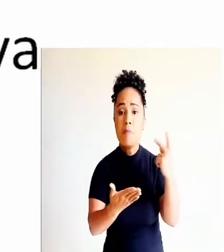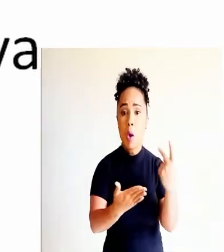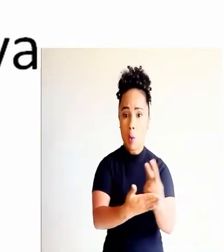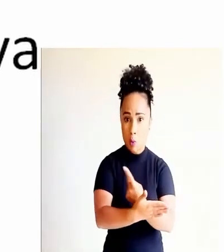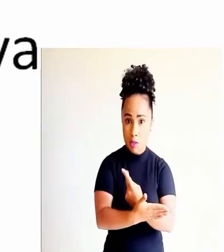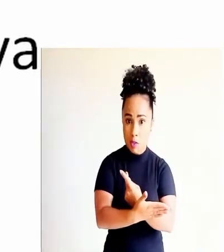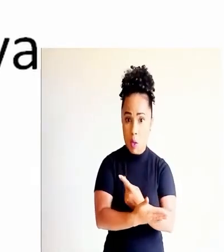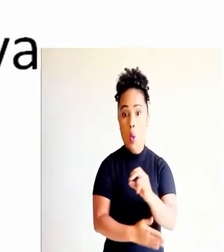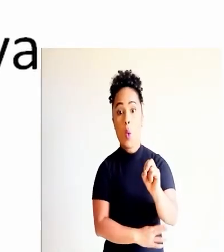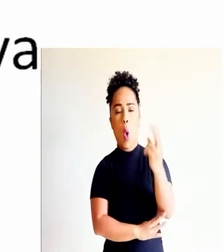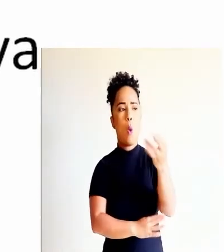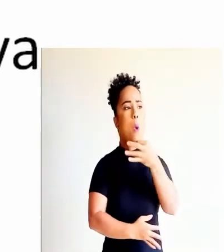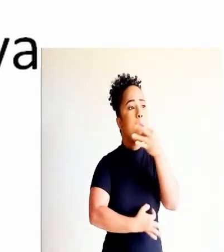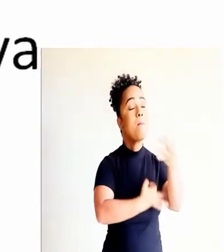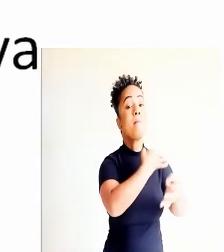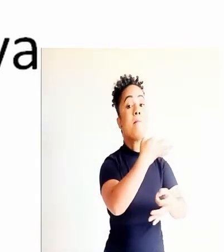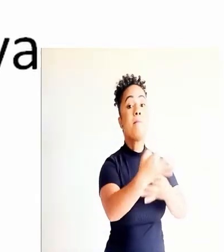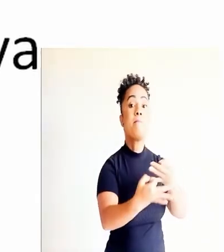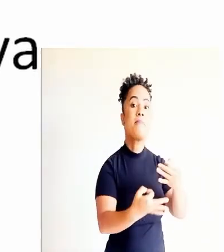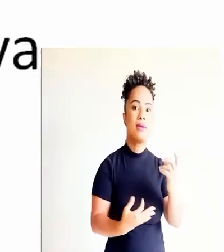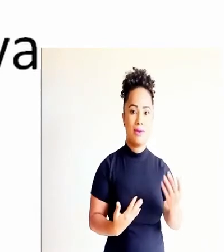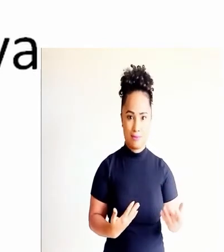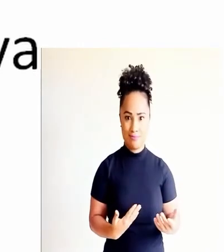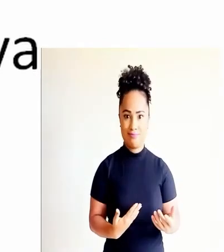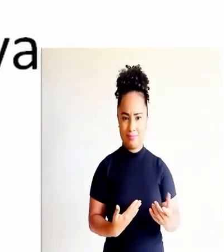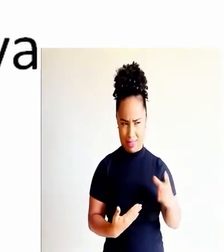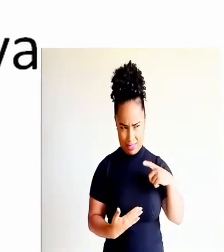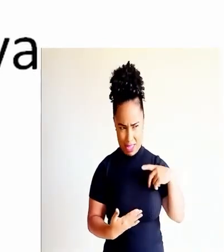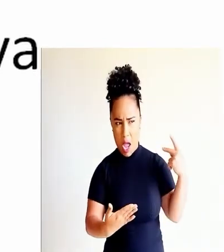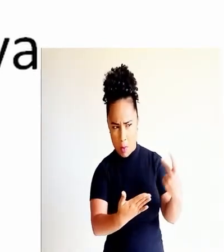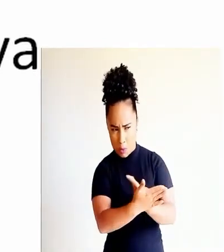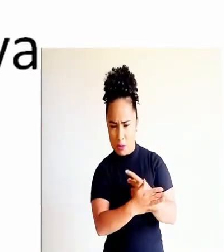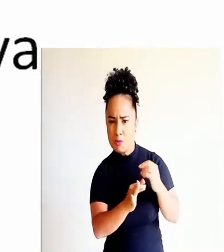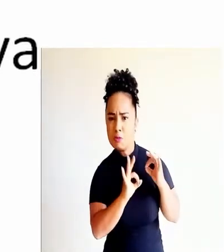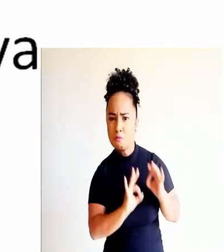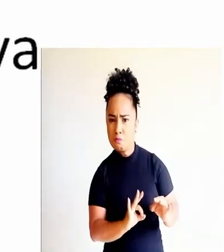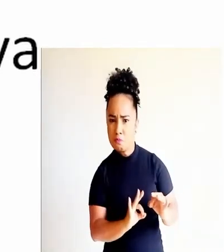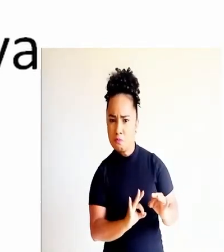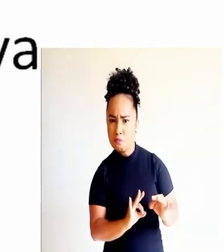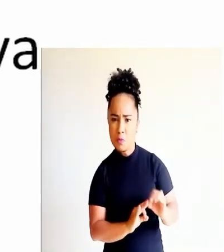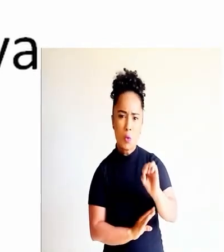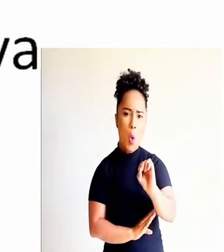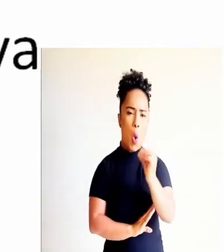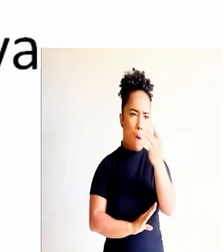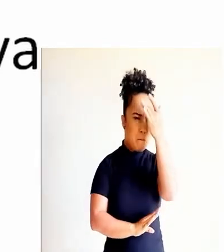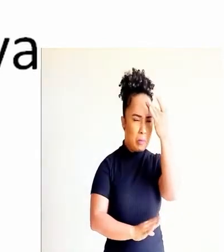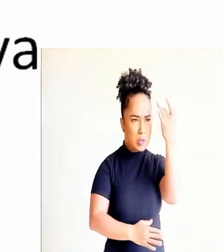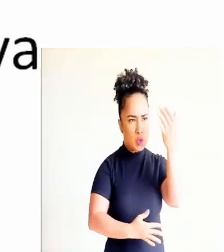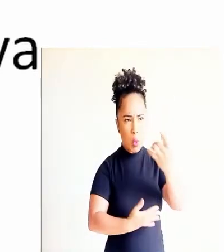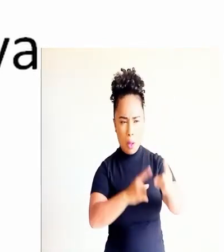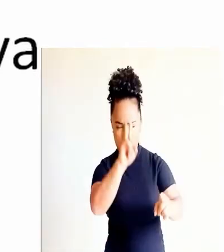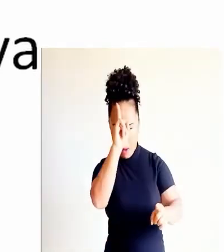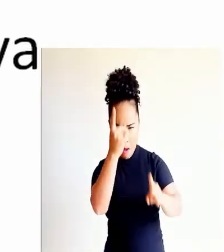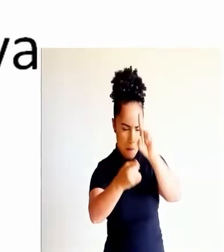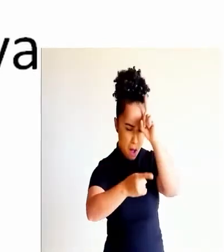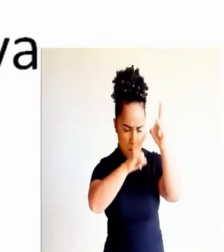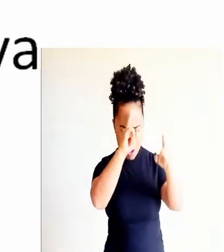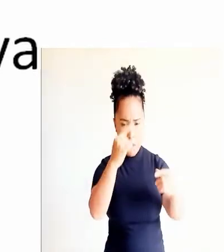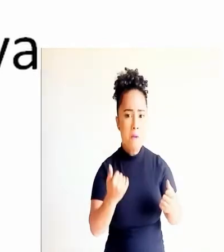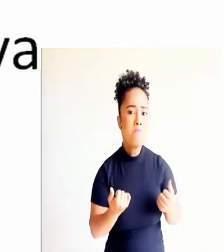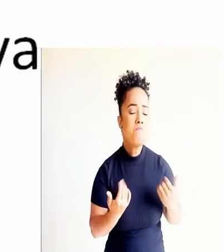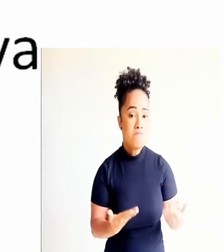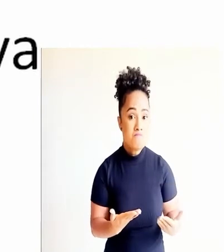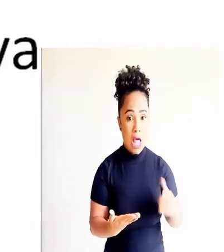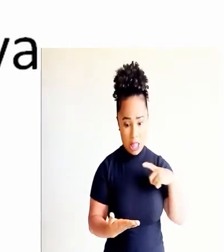que estão falando, a opinião sobre aquele fato. Eu vou me perguntar, aconteceu mesmo ou alguém falou ou inventou?